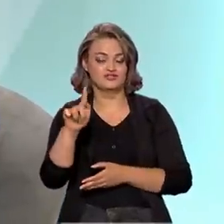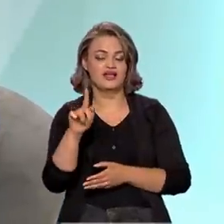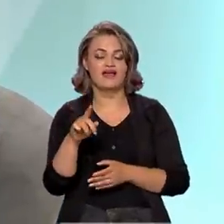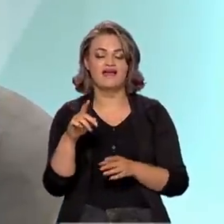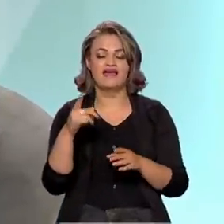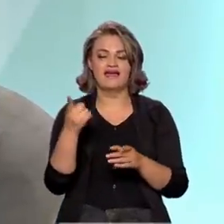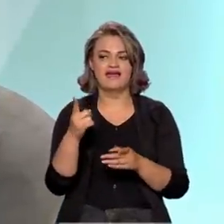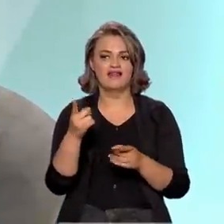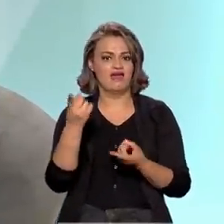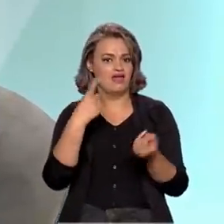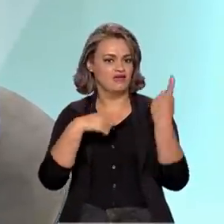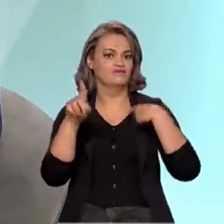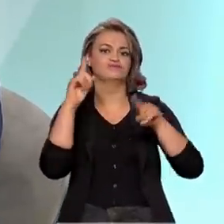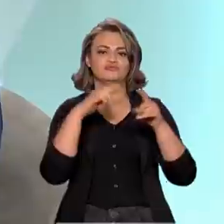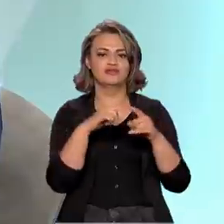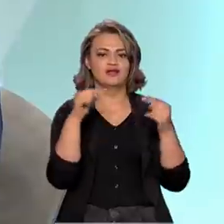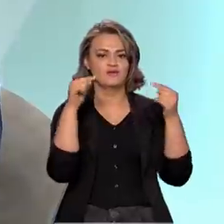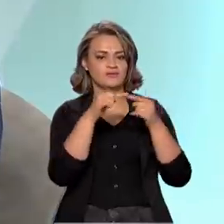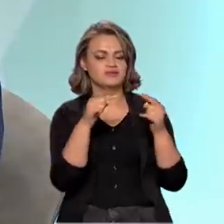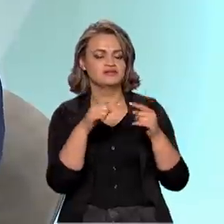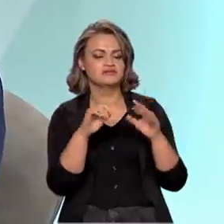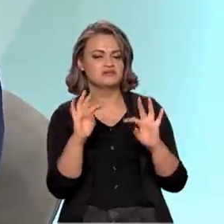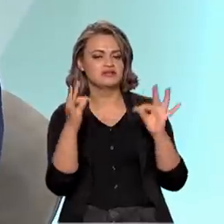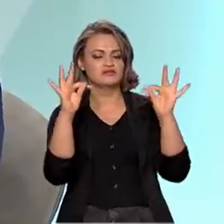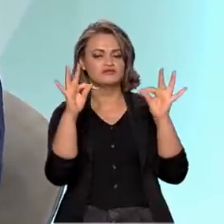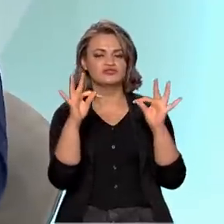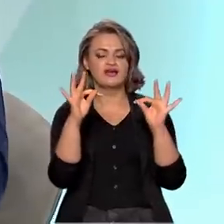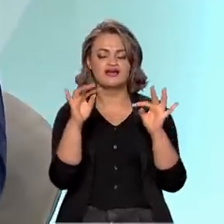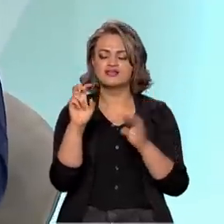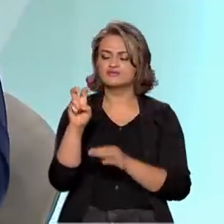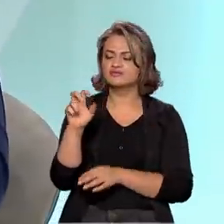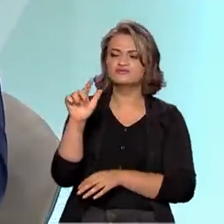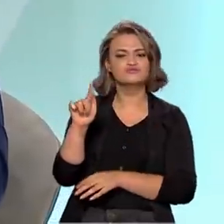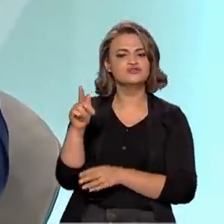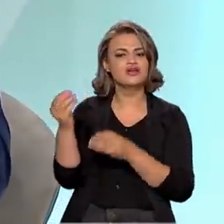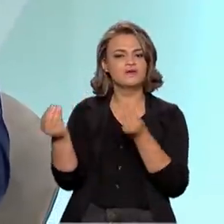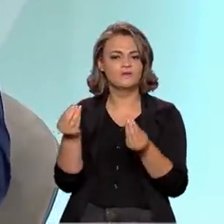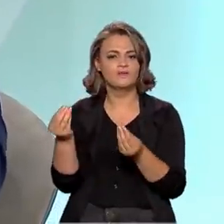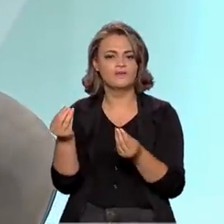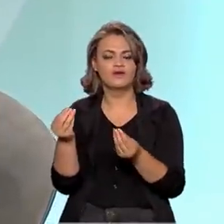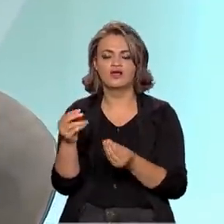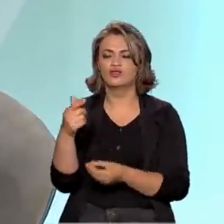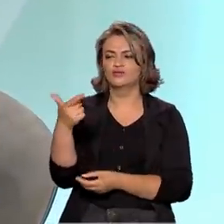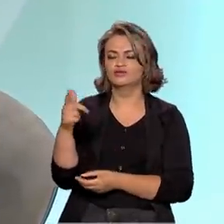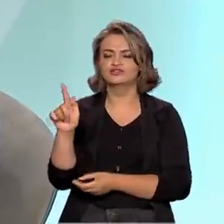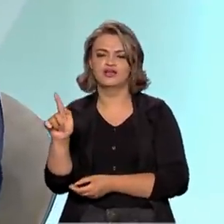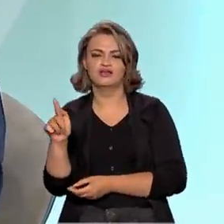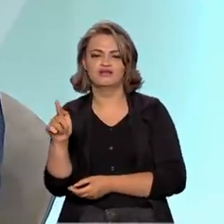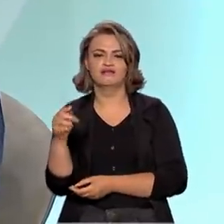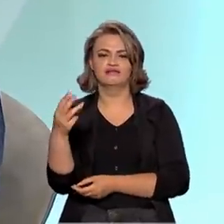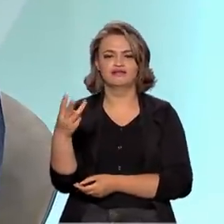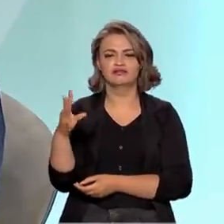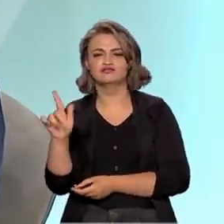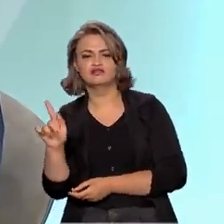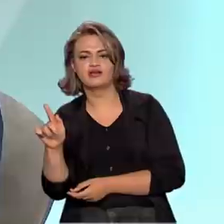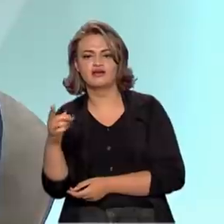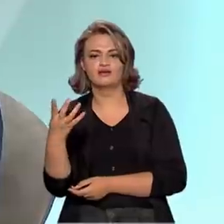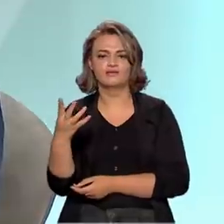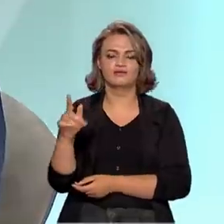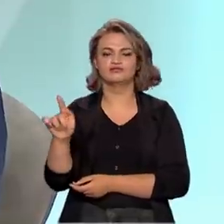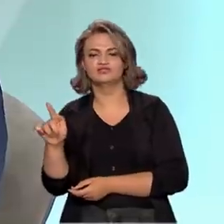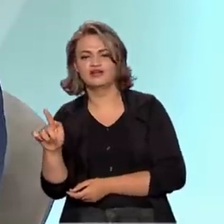da aplicação da tecnologia e ela não segue aquela sequência, ele fala 2G, 3G, 4G,